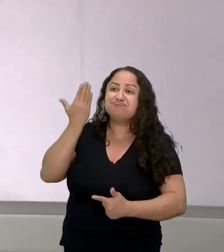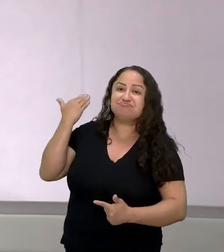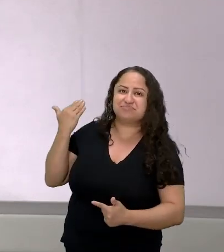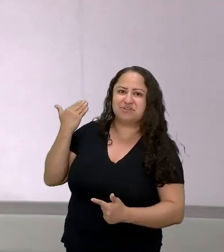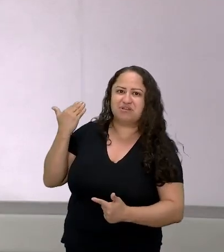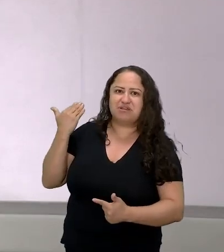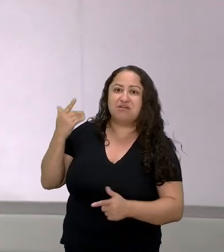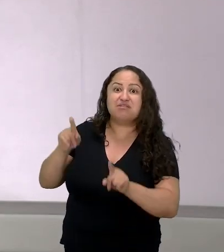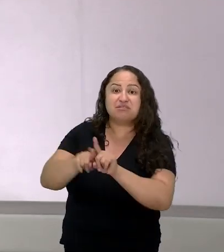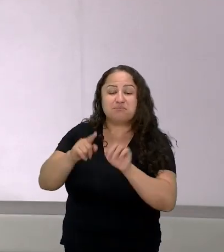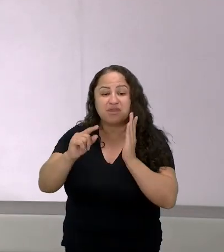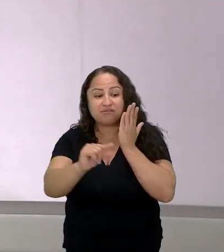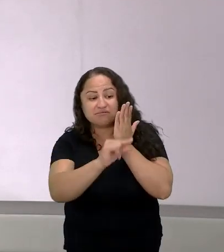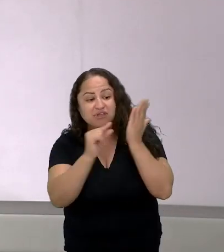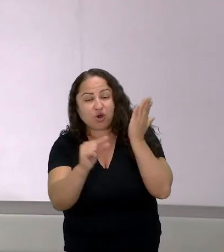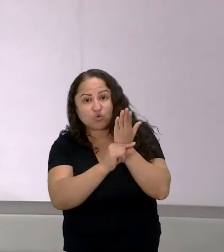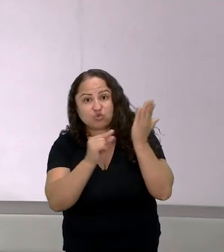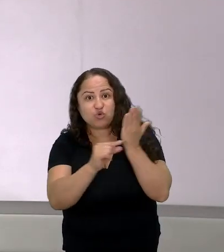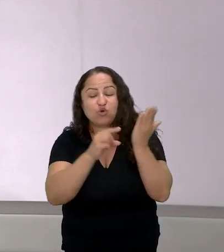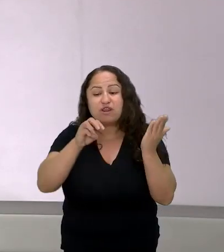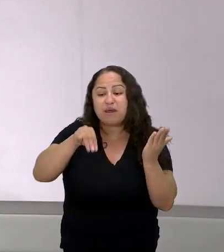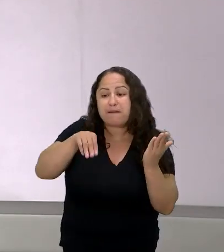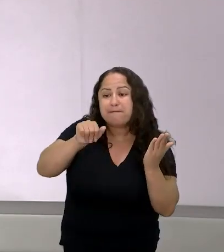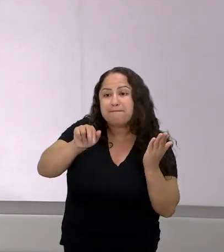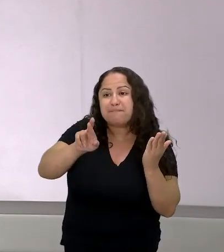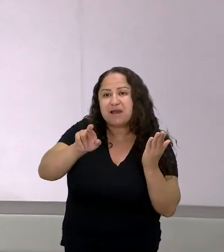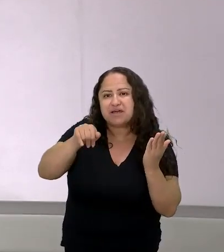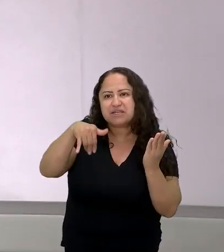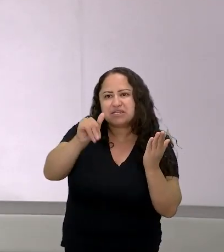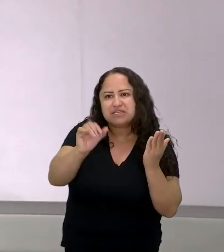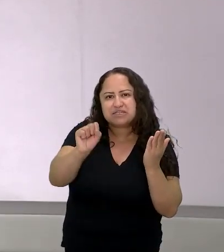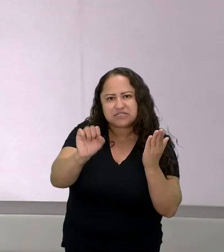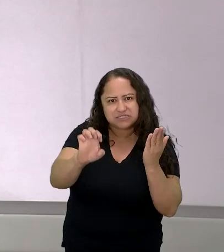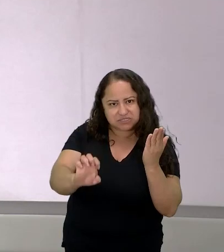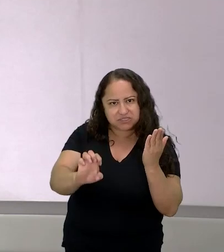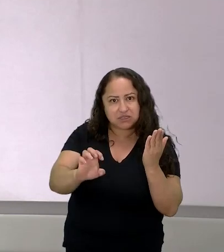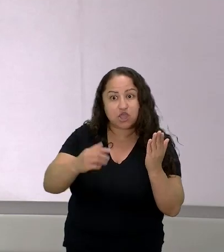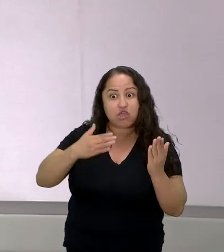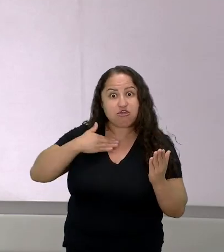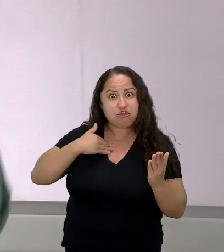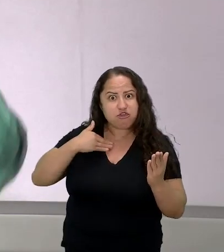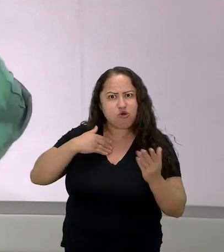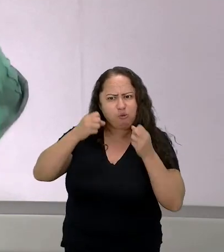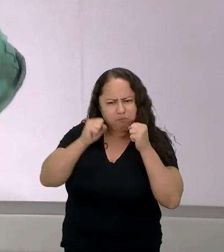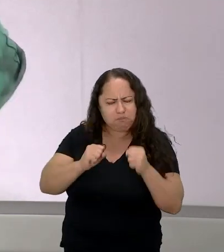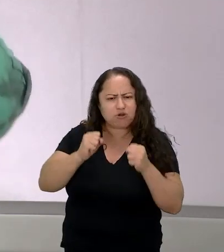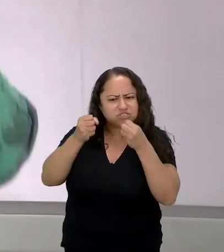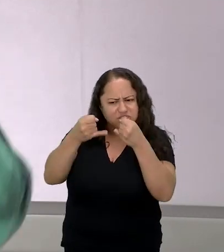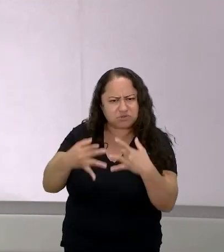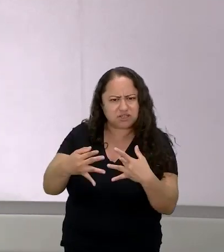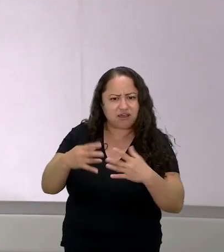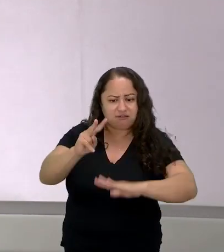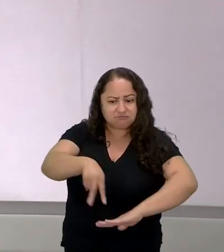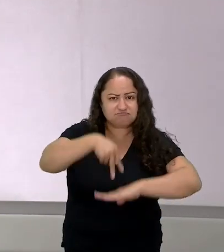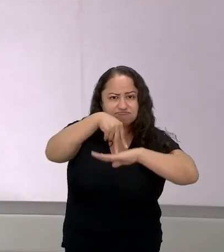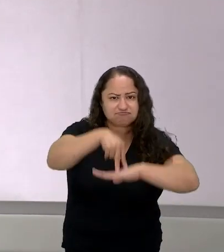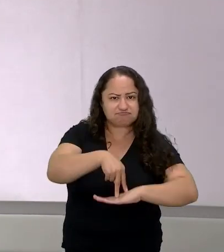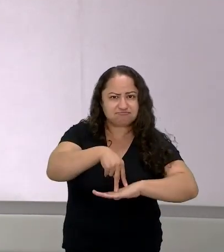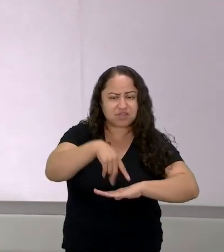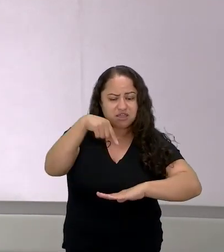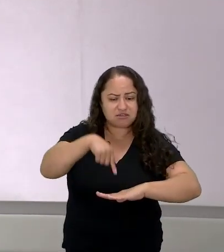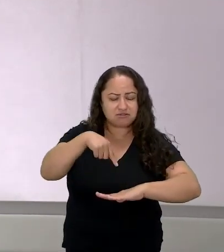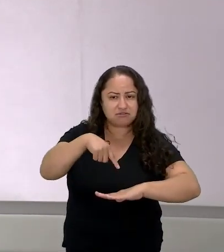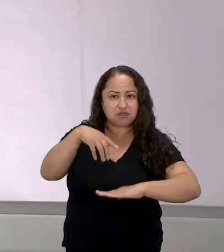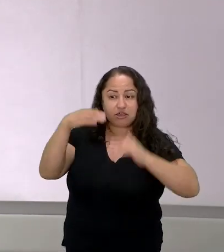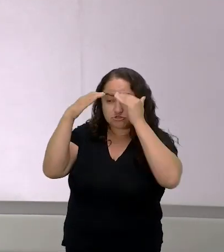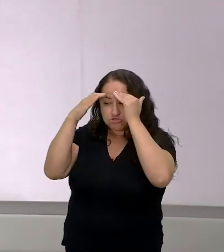escritora Marie Skondé para que eu possa falar também sobre tudo isso então é desse lugar que eu estou falando de